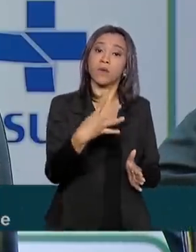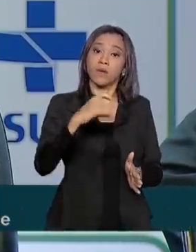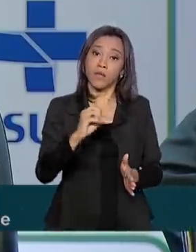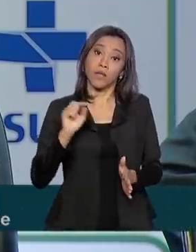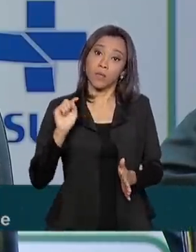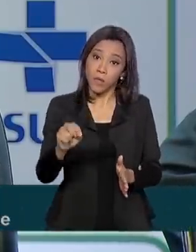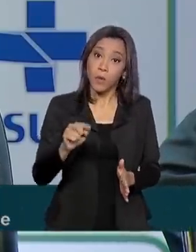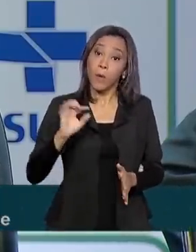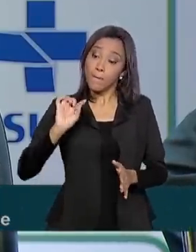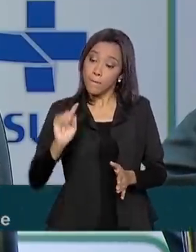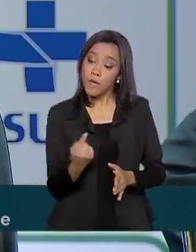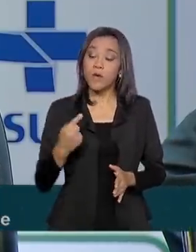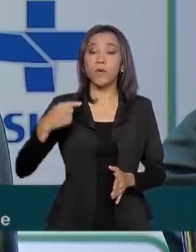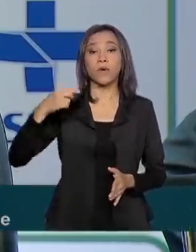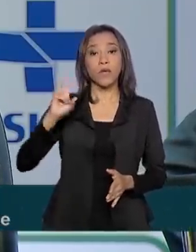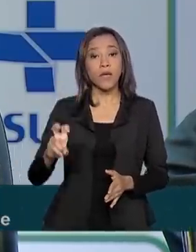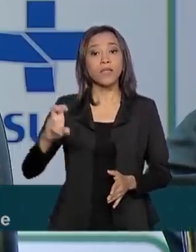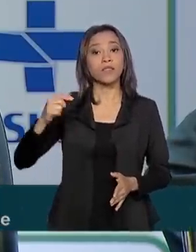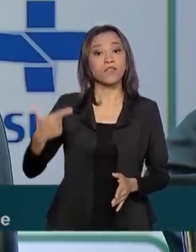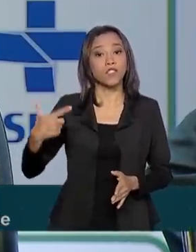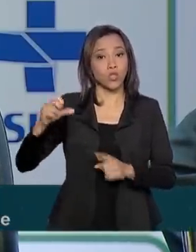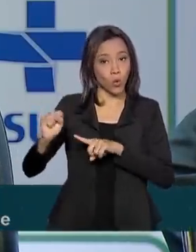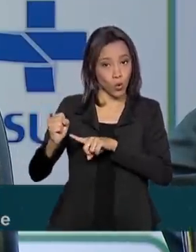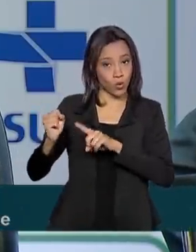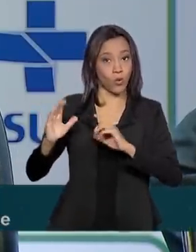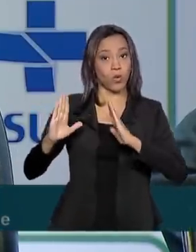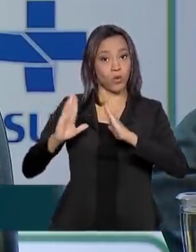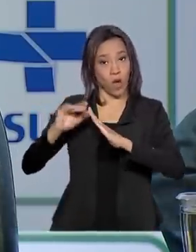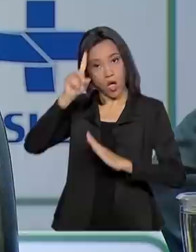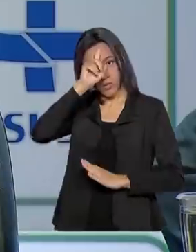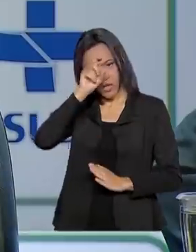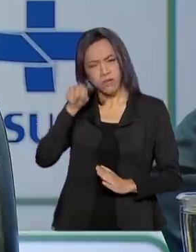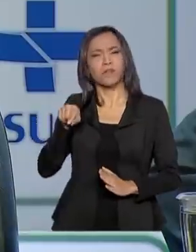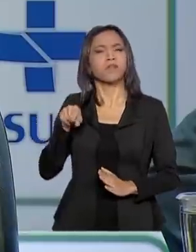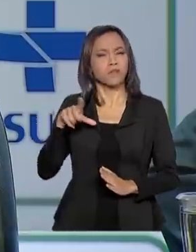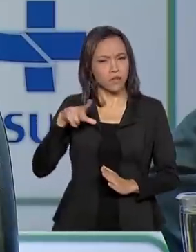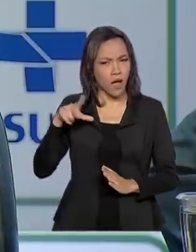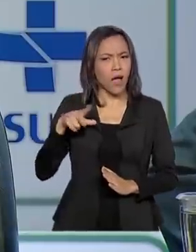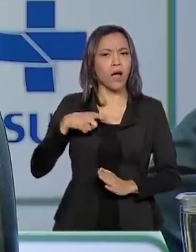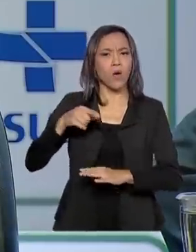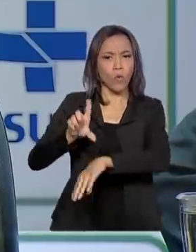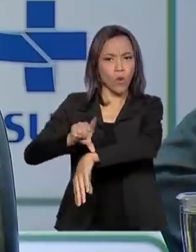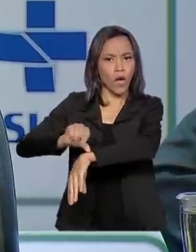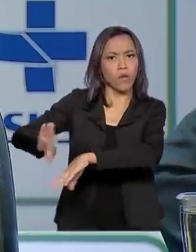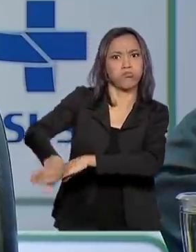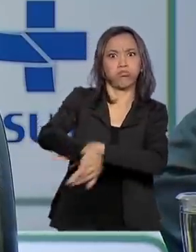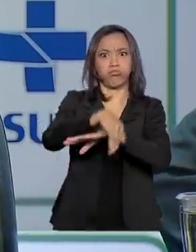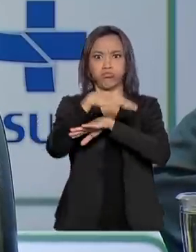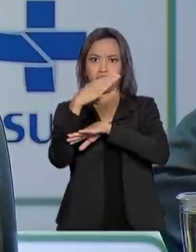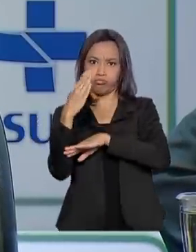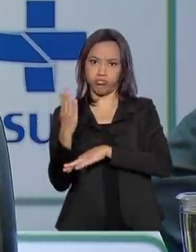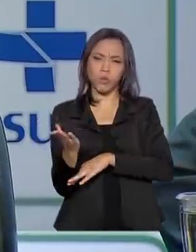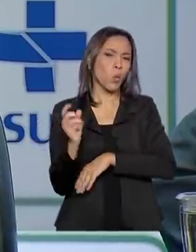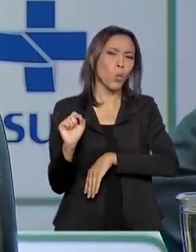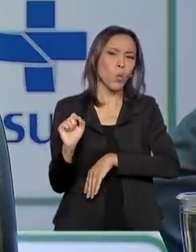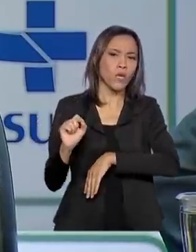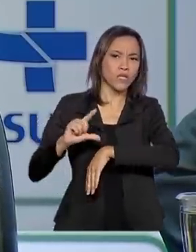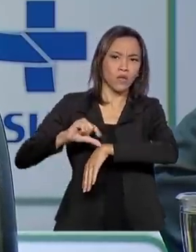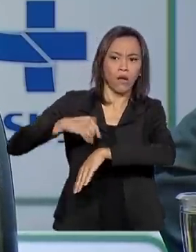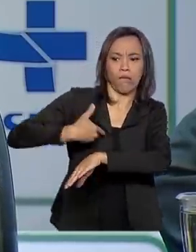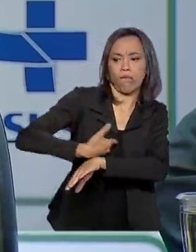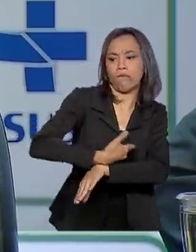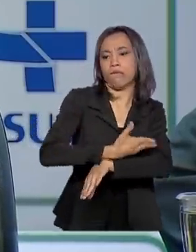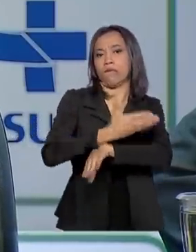gente tem 1.528 que já estão funcionando no horário estendido. O que significa esse horário estendido?